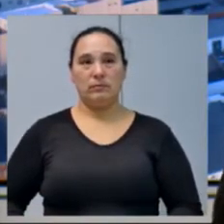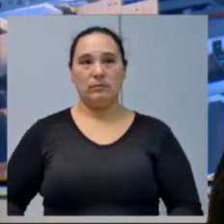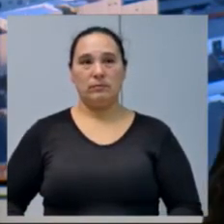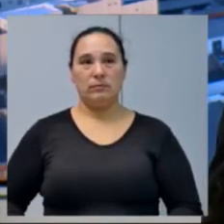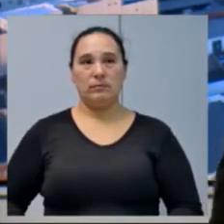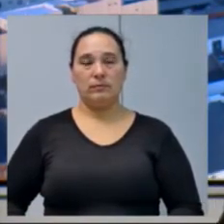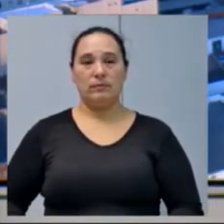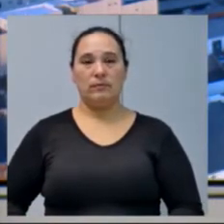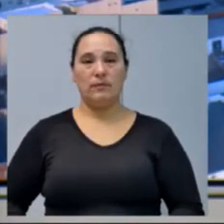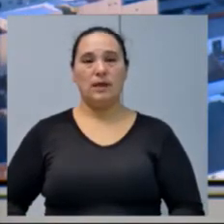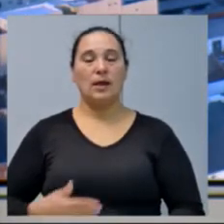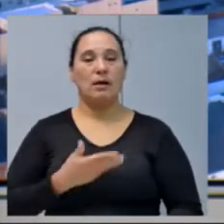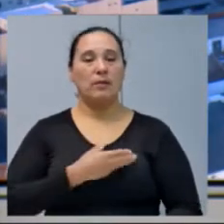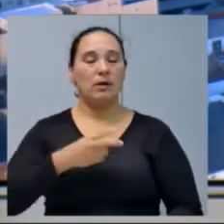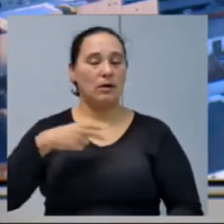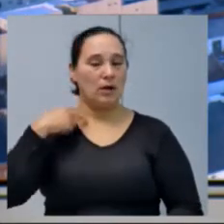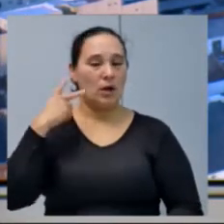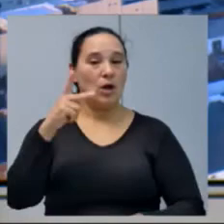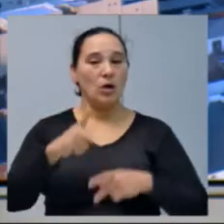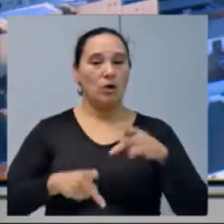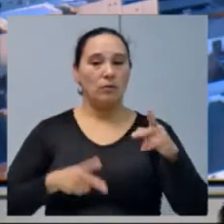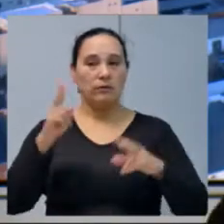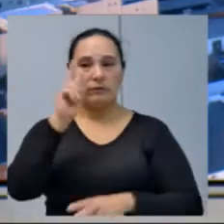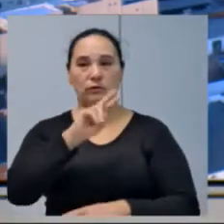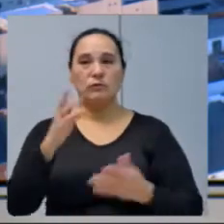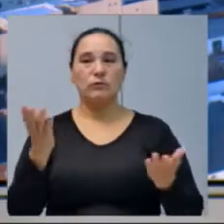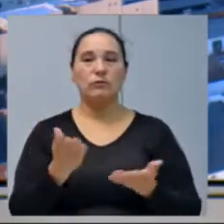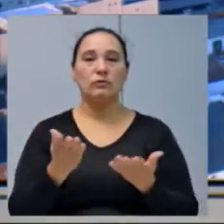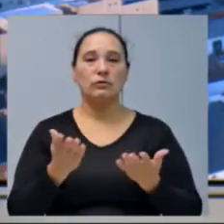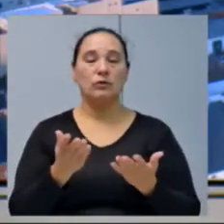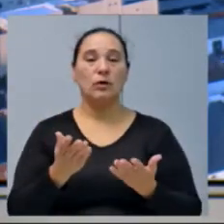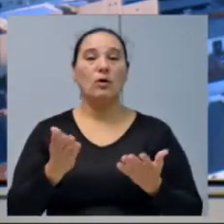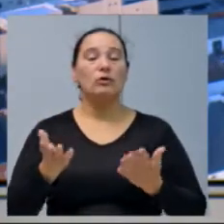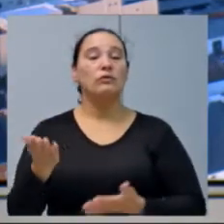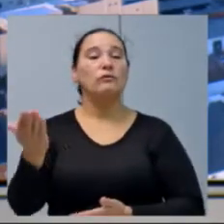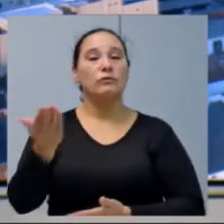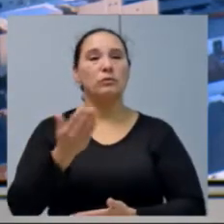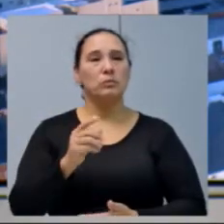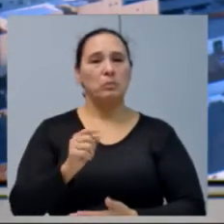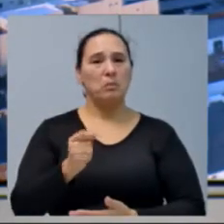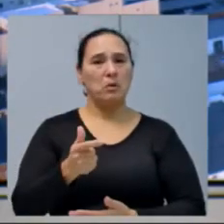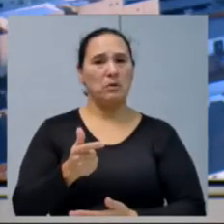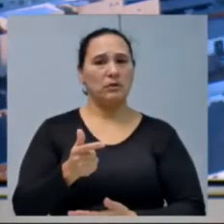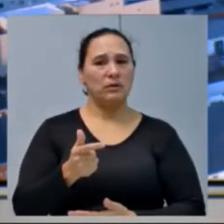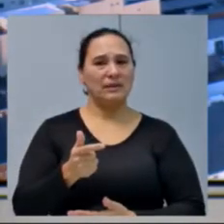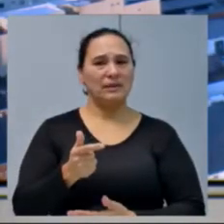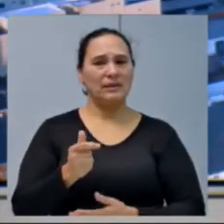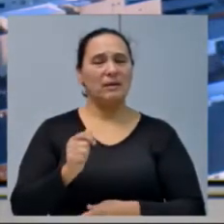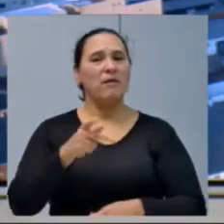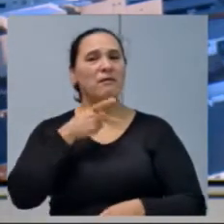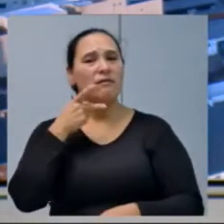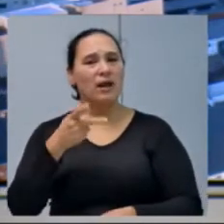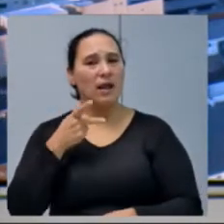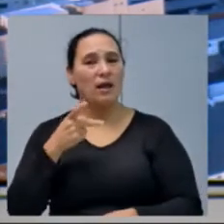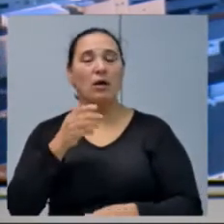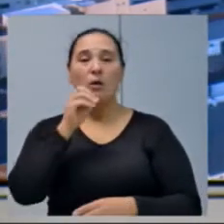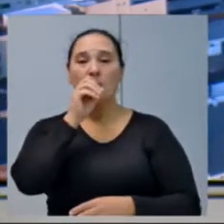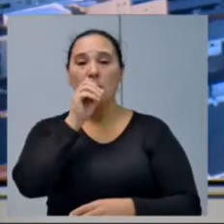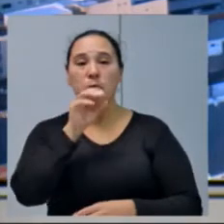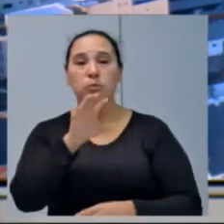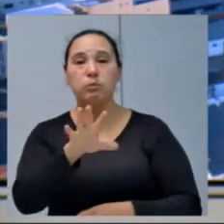Corregos vereadores, o povo que nos assiste hoje, hoje eu vim um pouquinho para morder e um pouco para soprar.